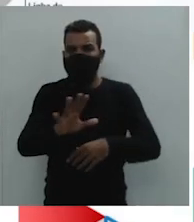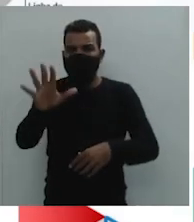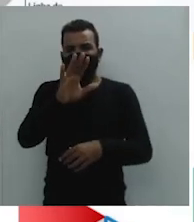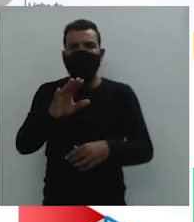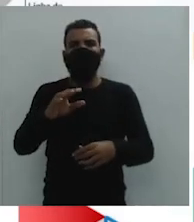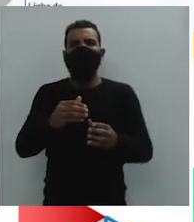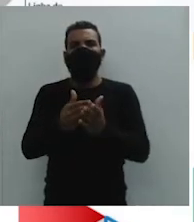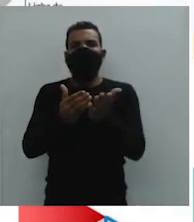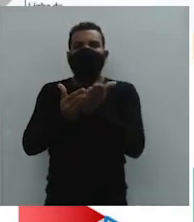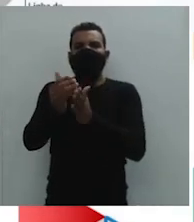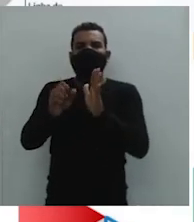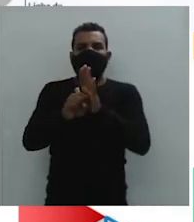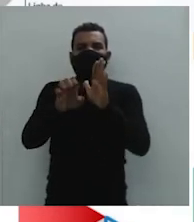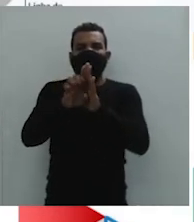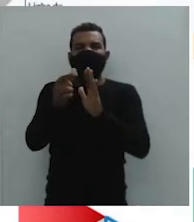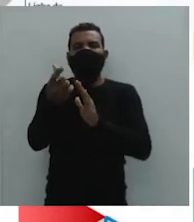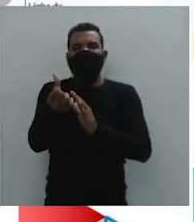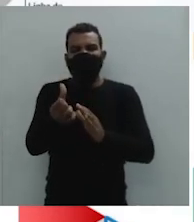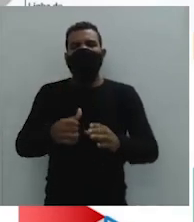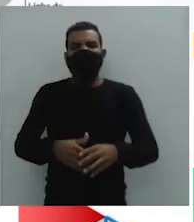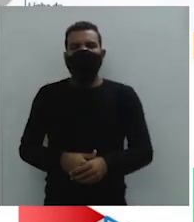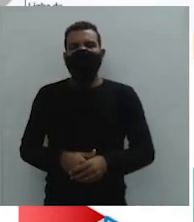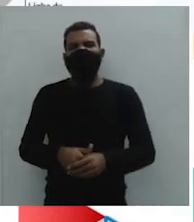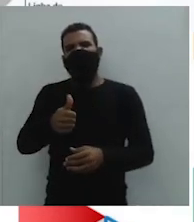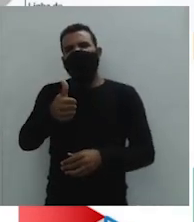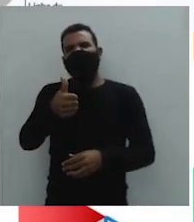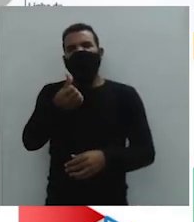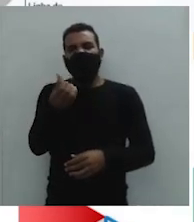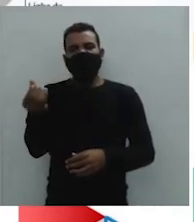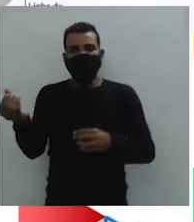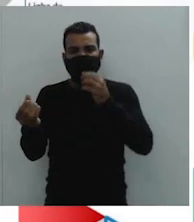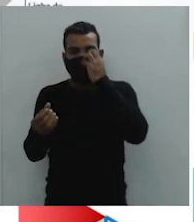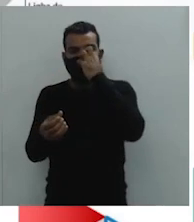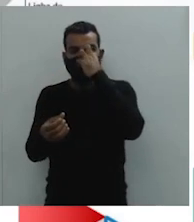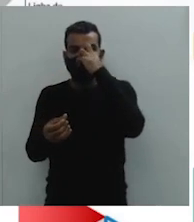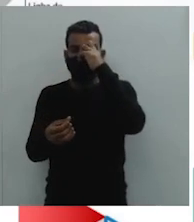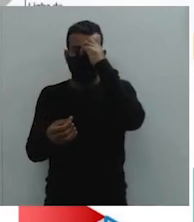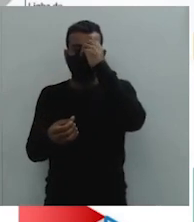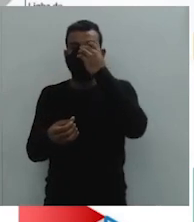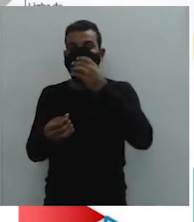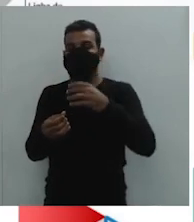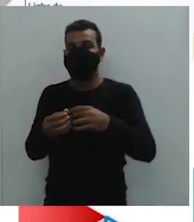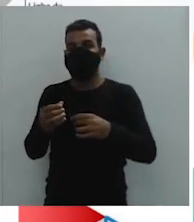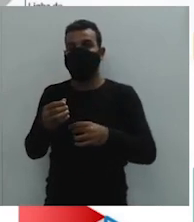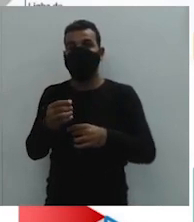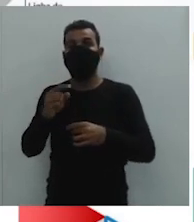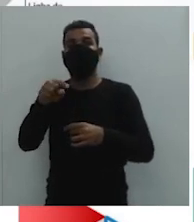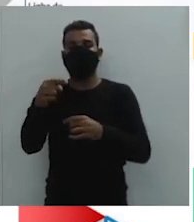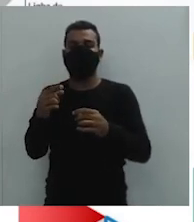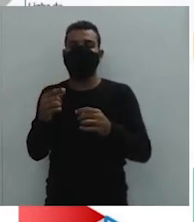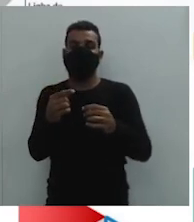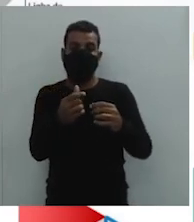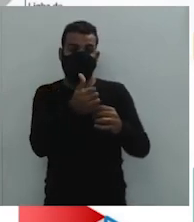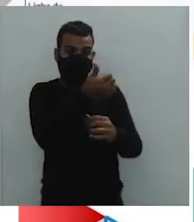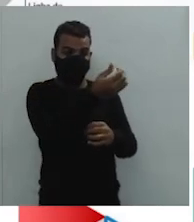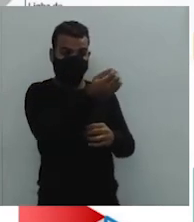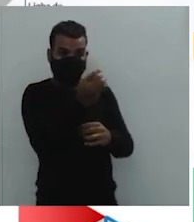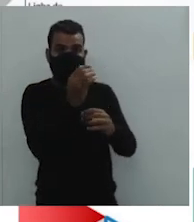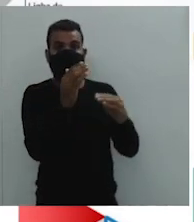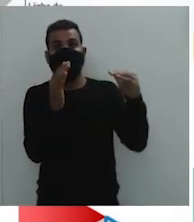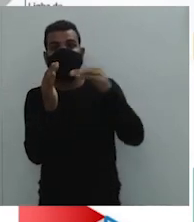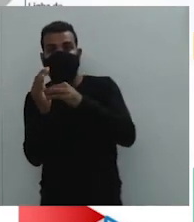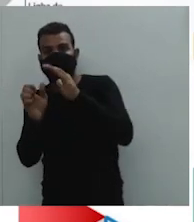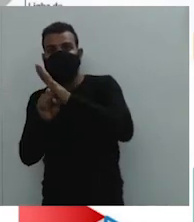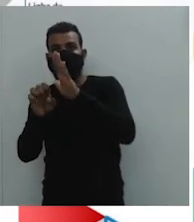que se iniciou no século XVI, em 1600, e prolongou-se até o século XVIII, em